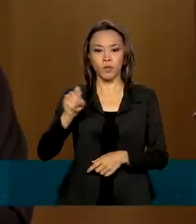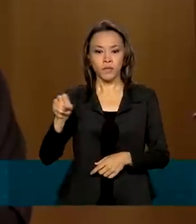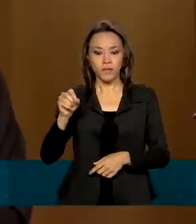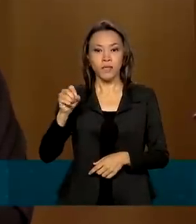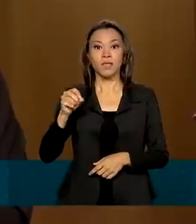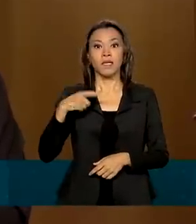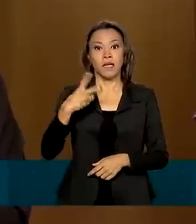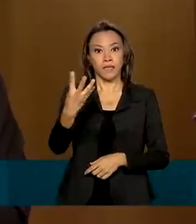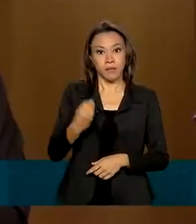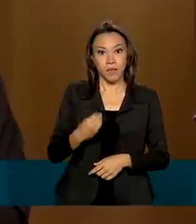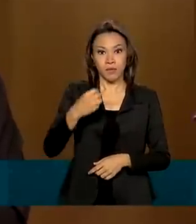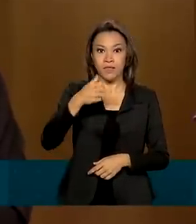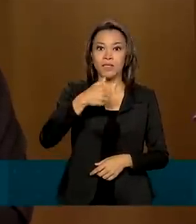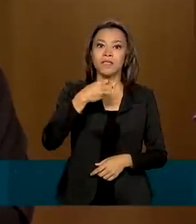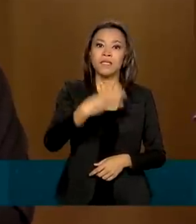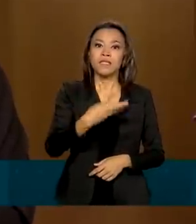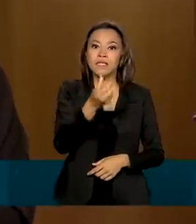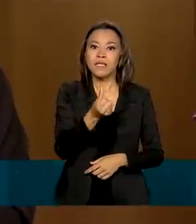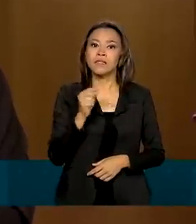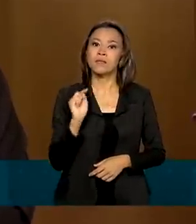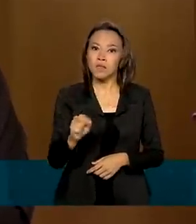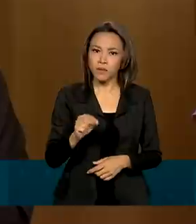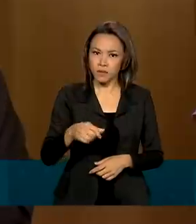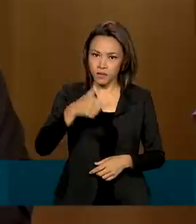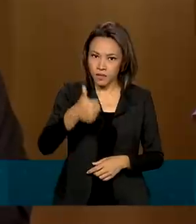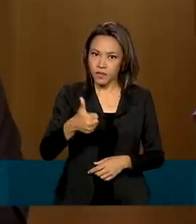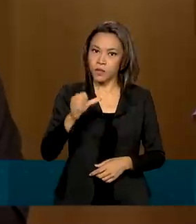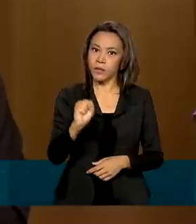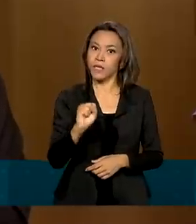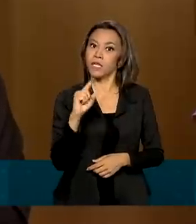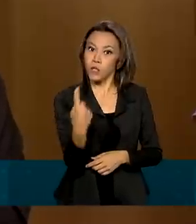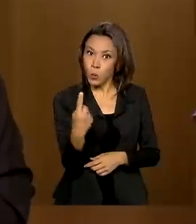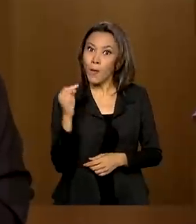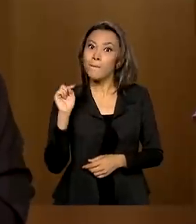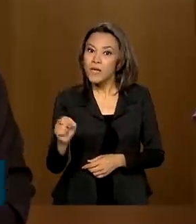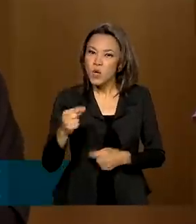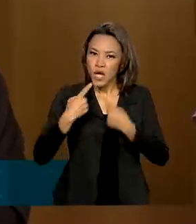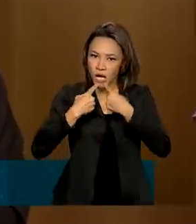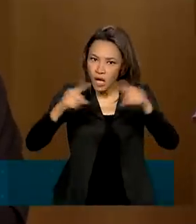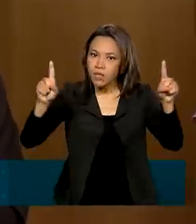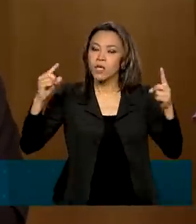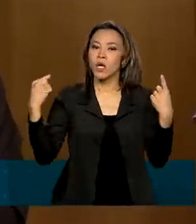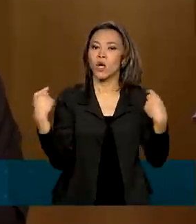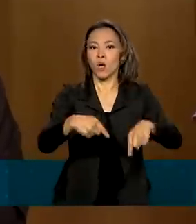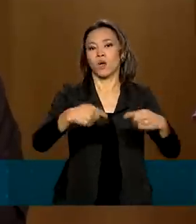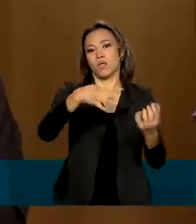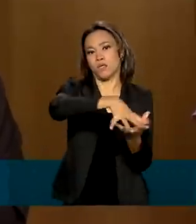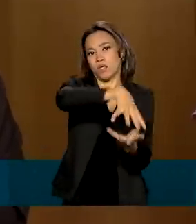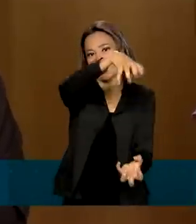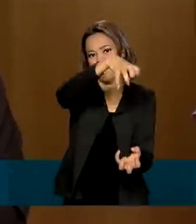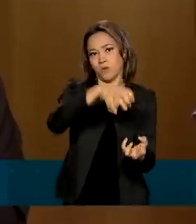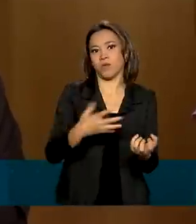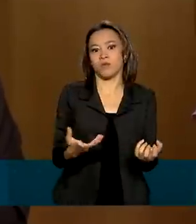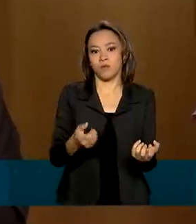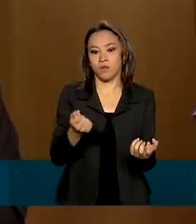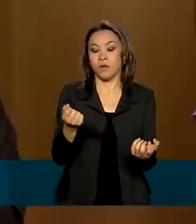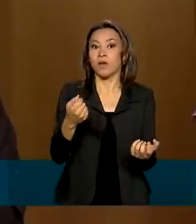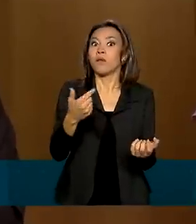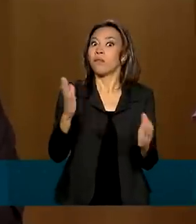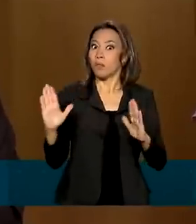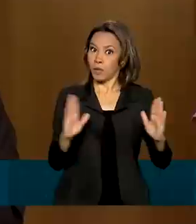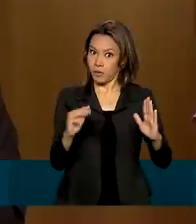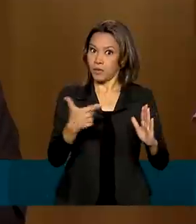36.181 mil denúncias de violência contra idosos. Mas, pasmes, para o número de